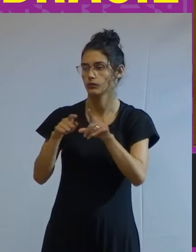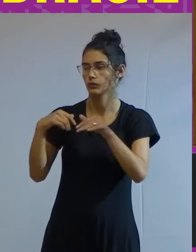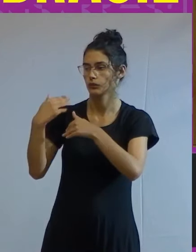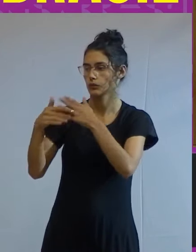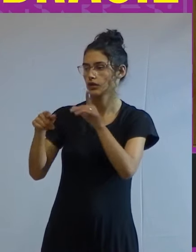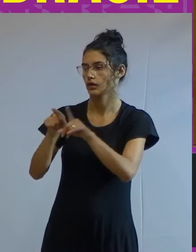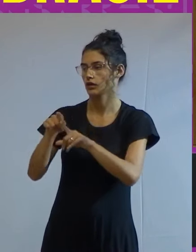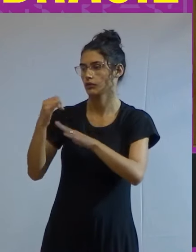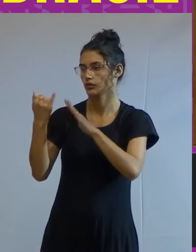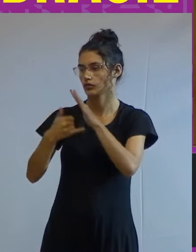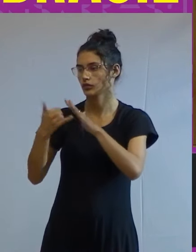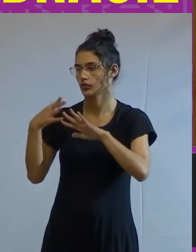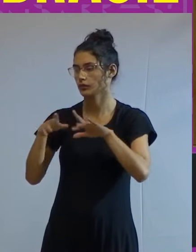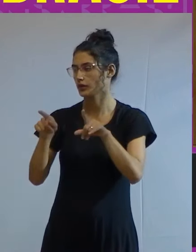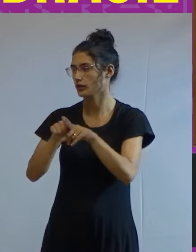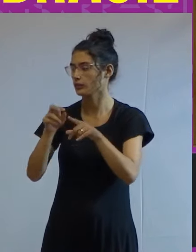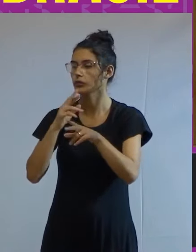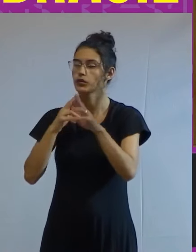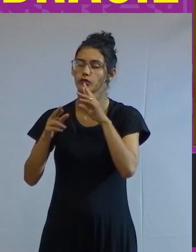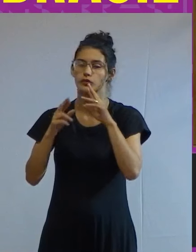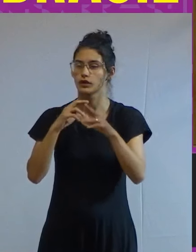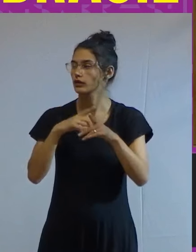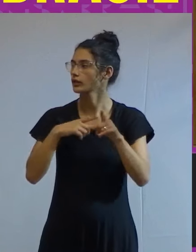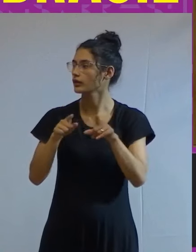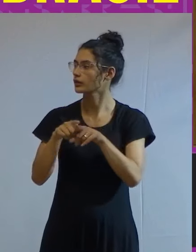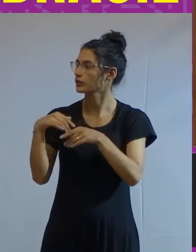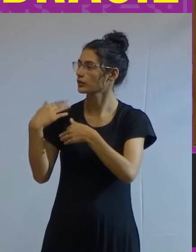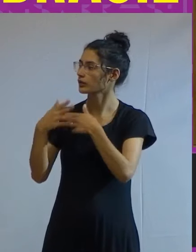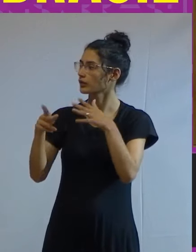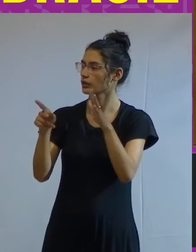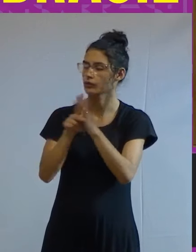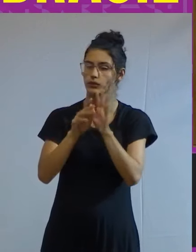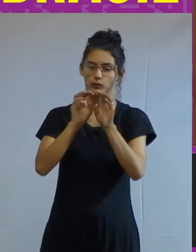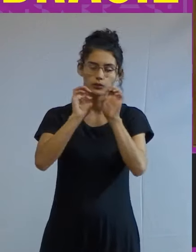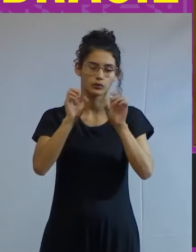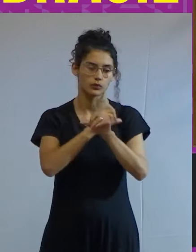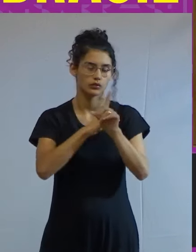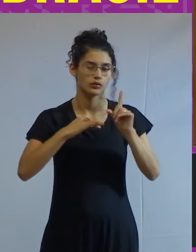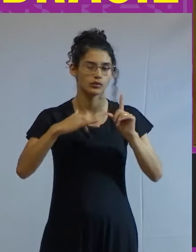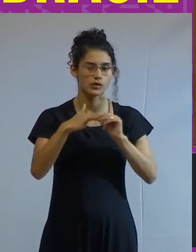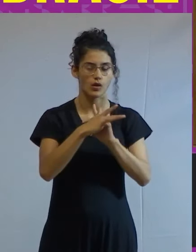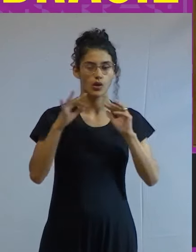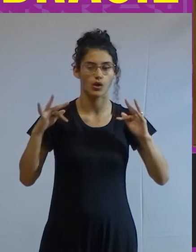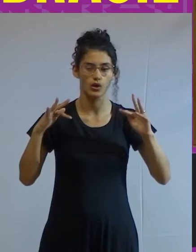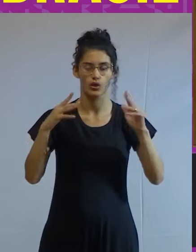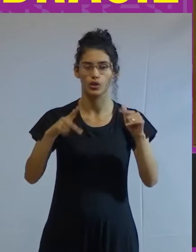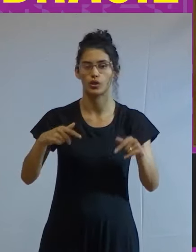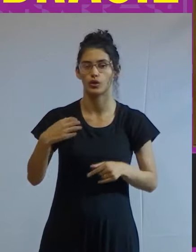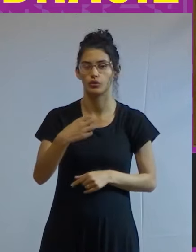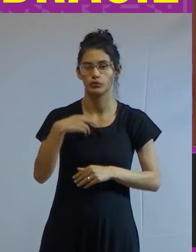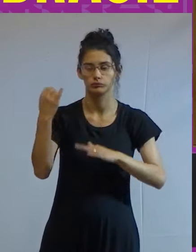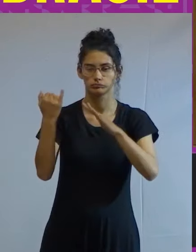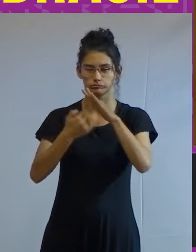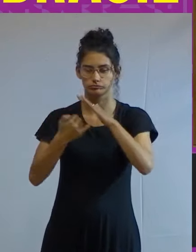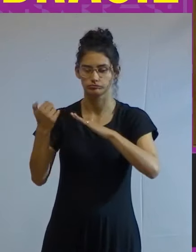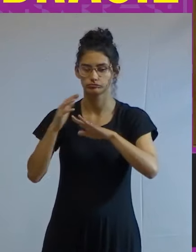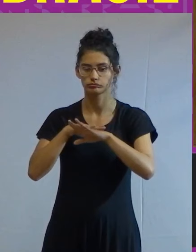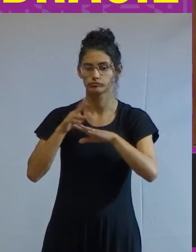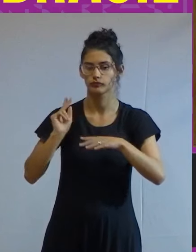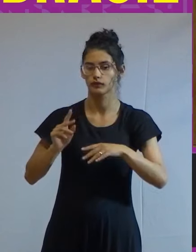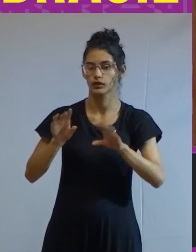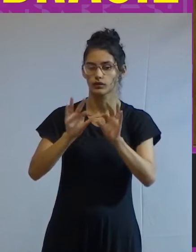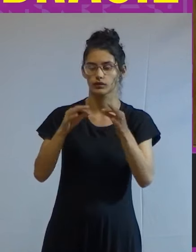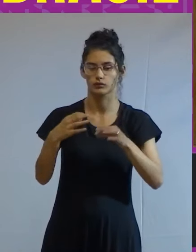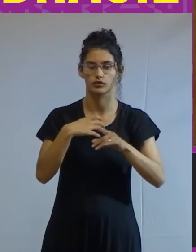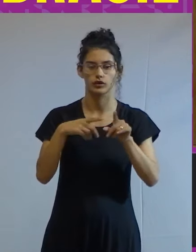institucional mas sim um resultado decorrente da própria estrutura social todas as instituições serão simples